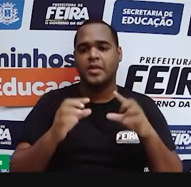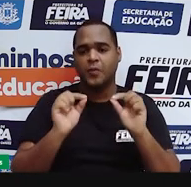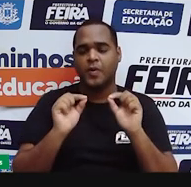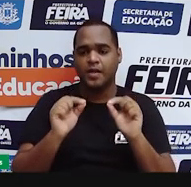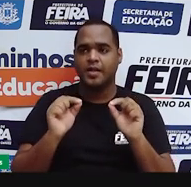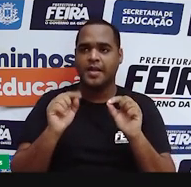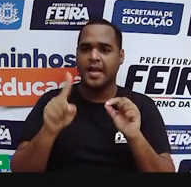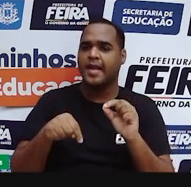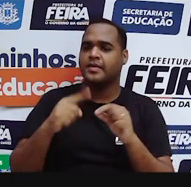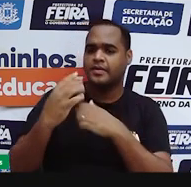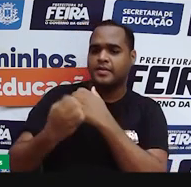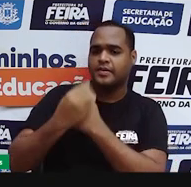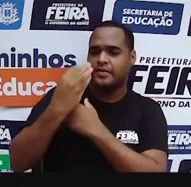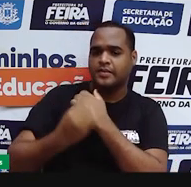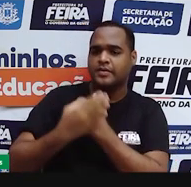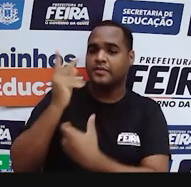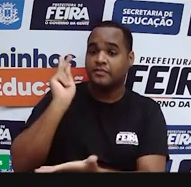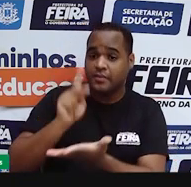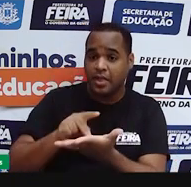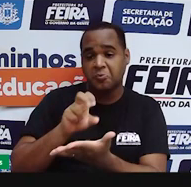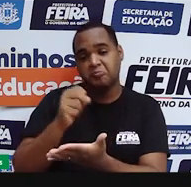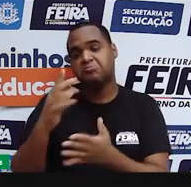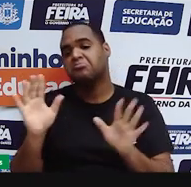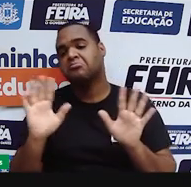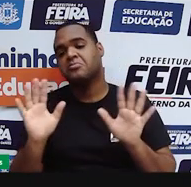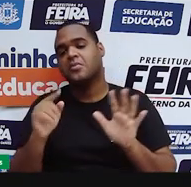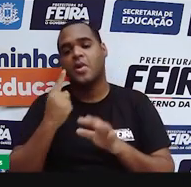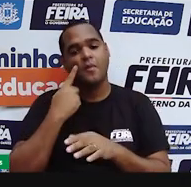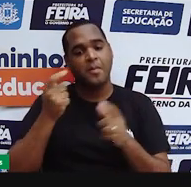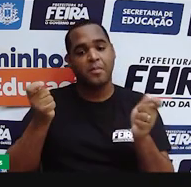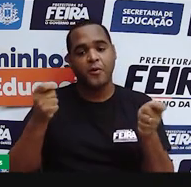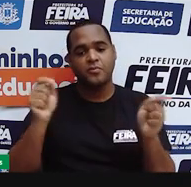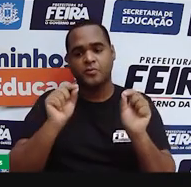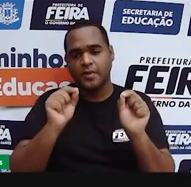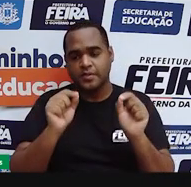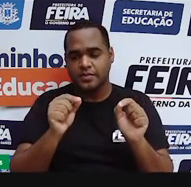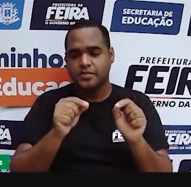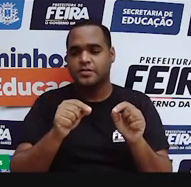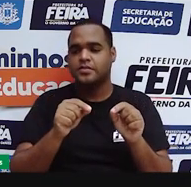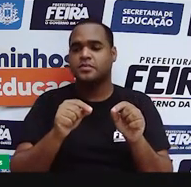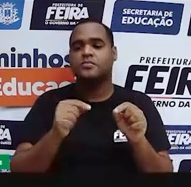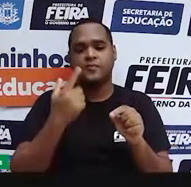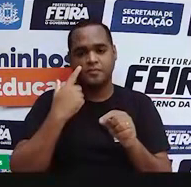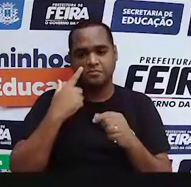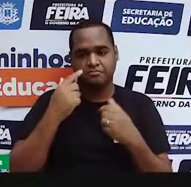verdadeira ou não? Como é que a gente pode checar isso? Será que a gente pode? Vamos ver agora.